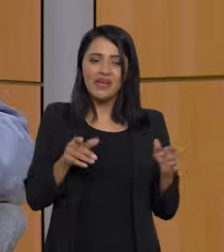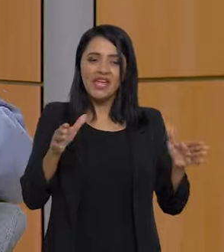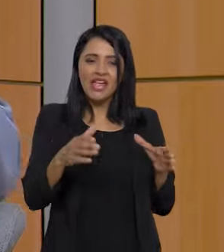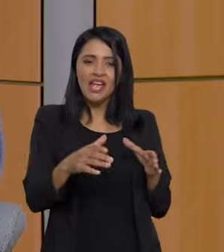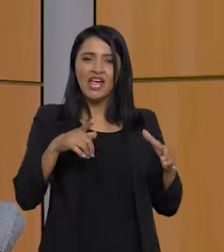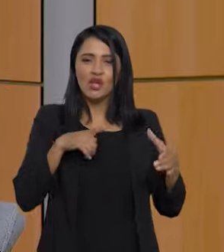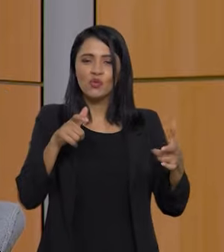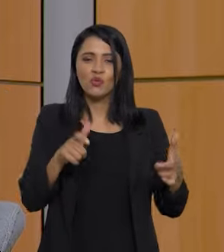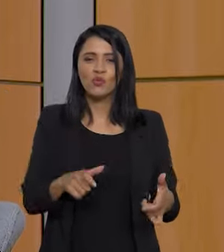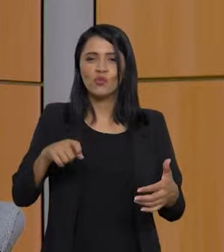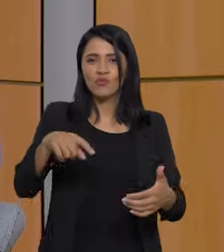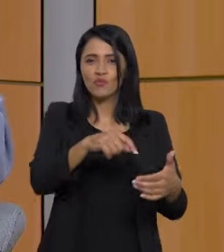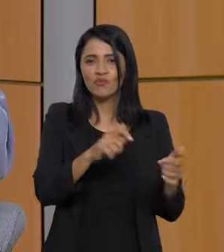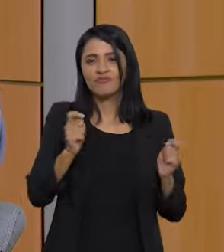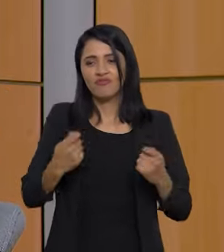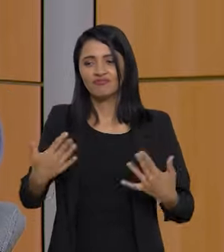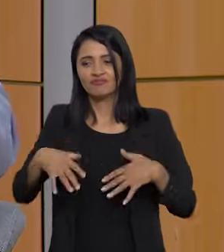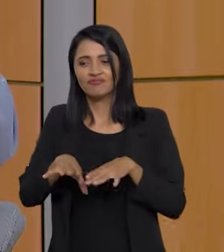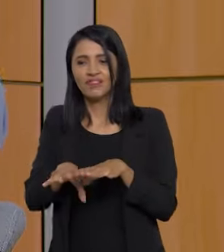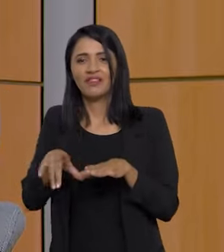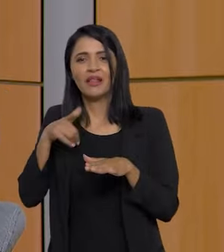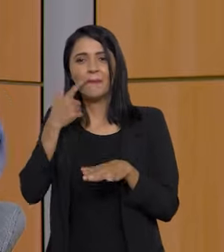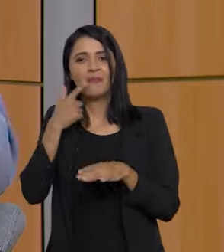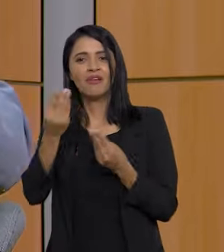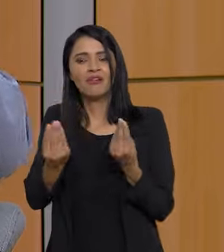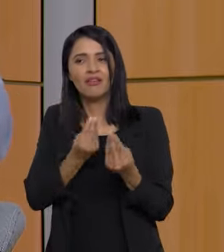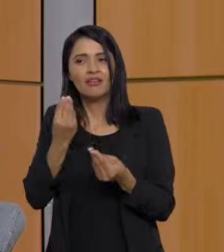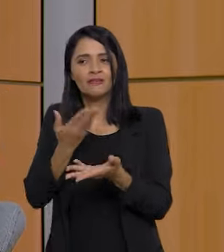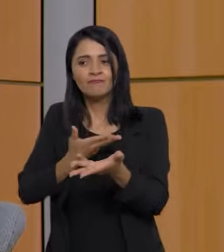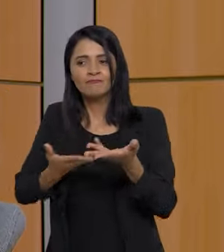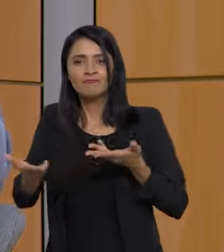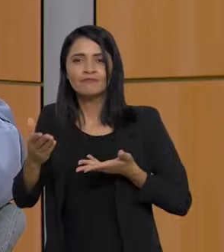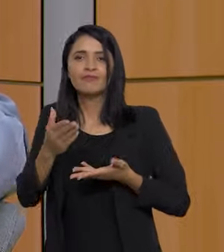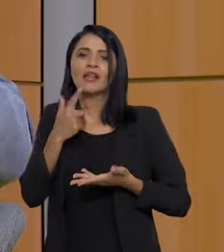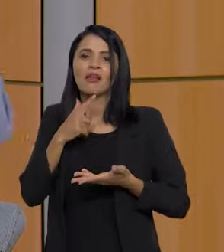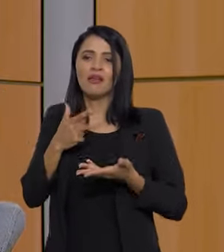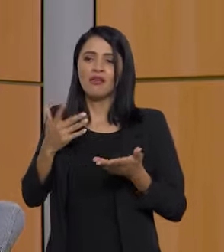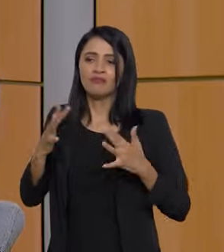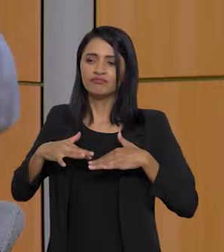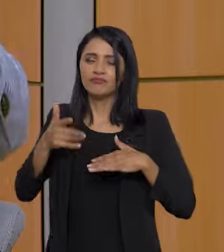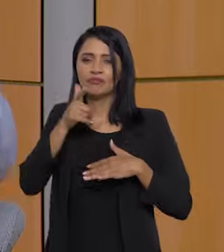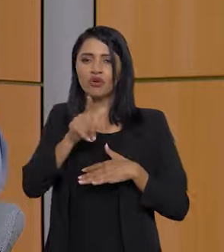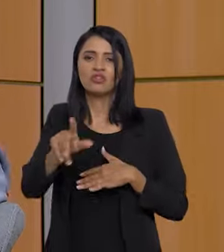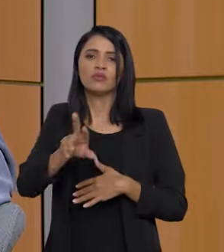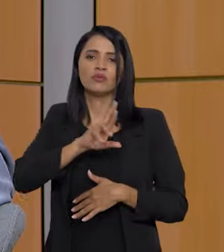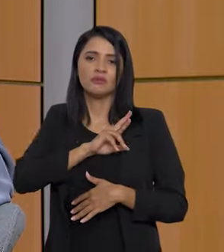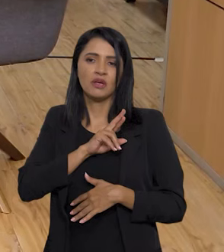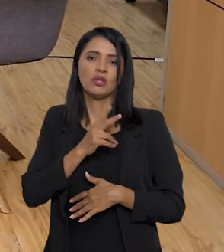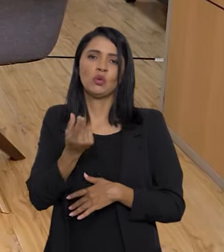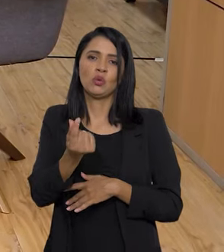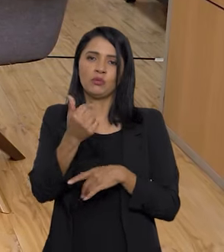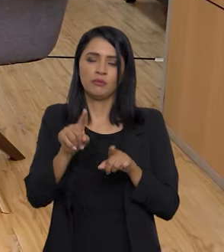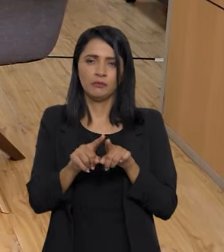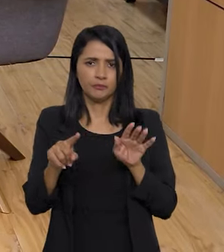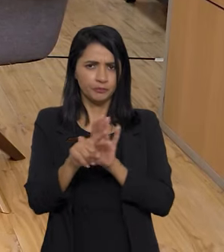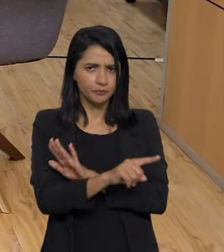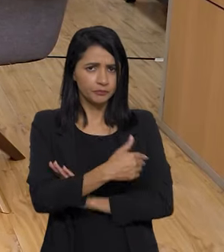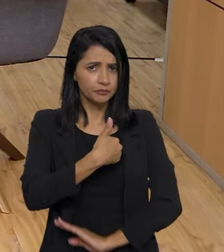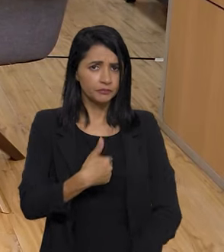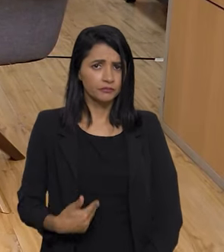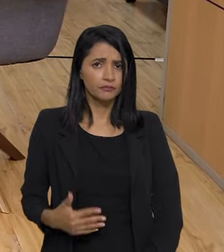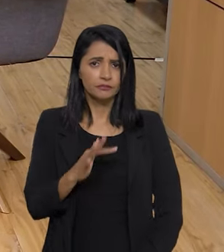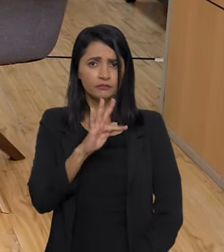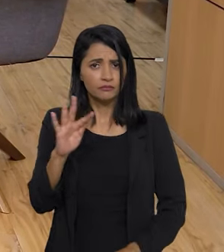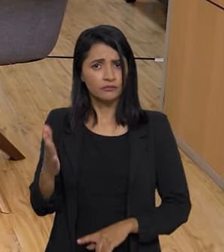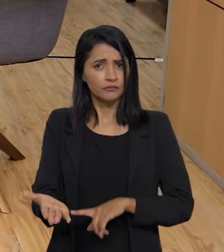ele possa se integrar também nessas cadeias produtivas dinâmicas. E que ele possa ter um resultado econômico. O governo